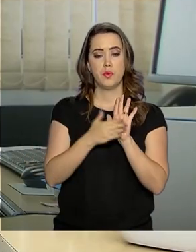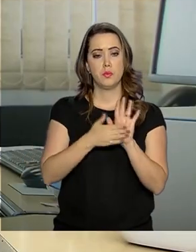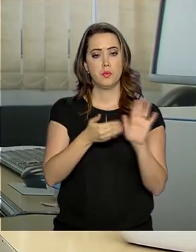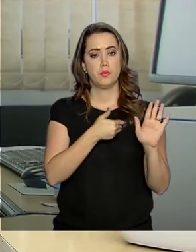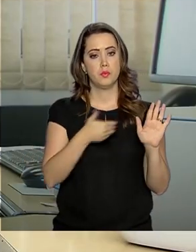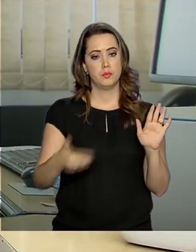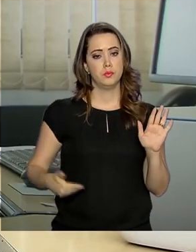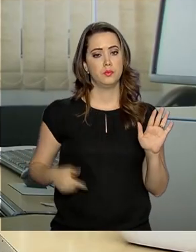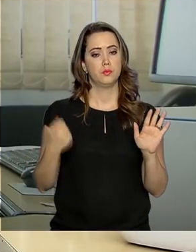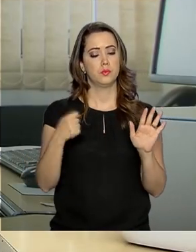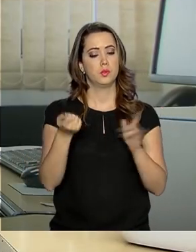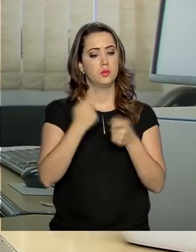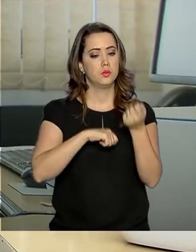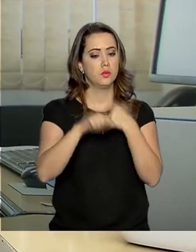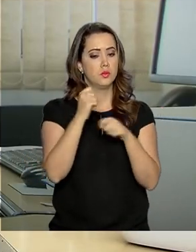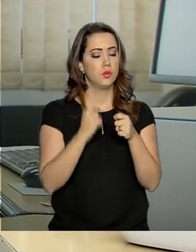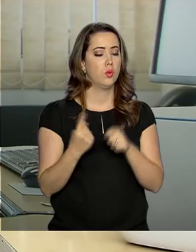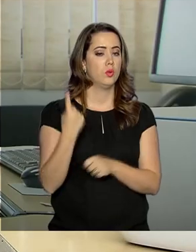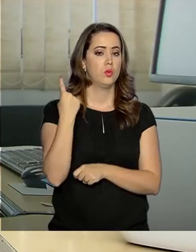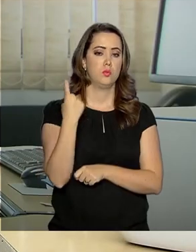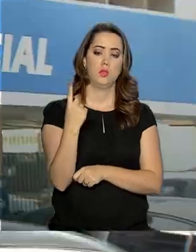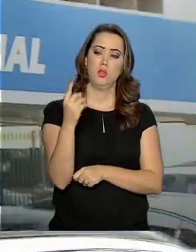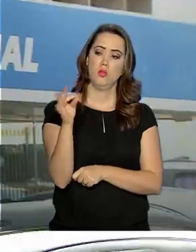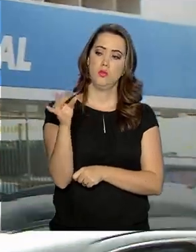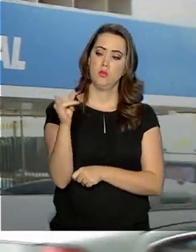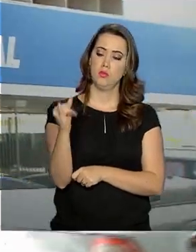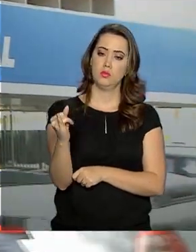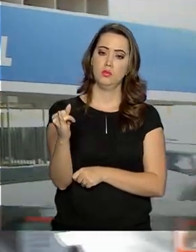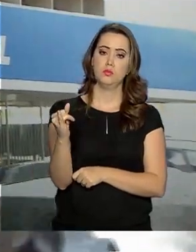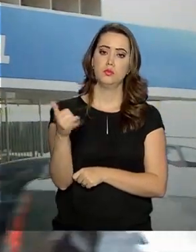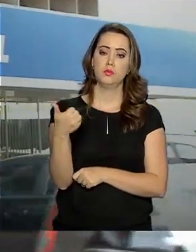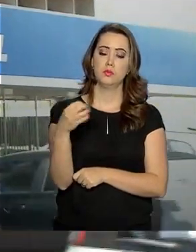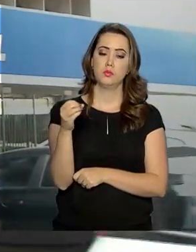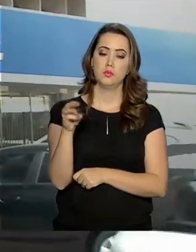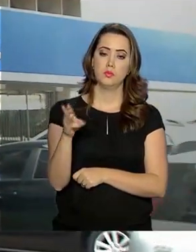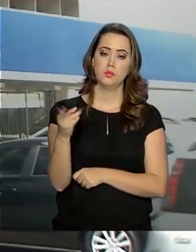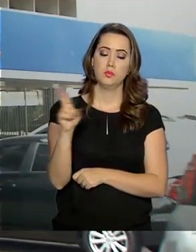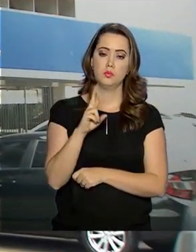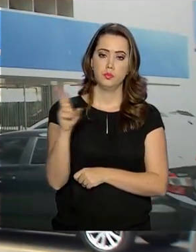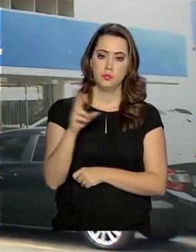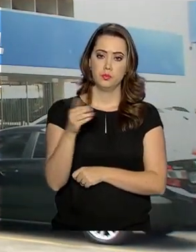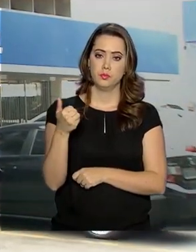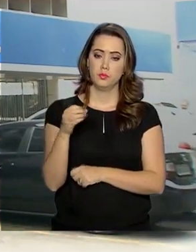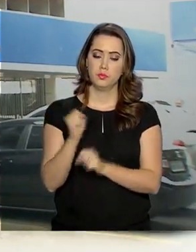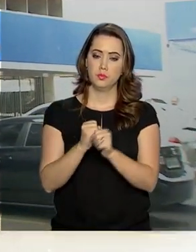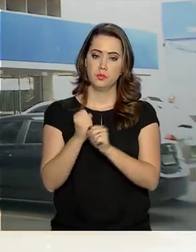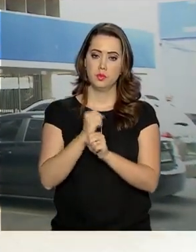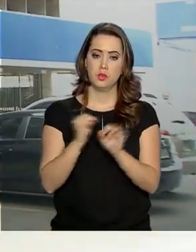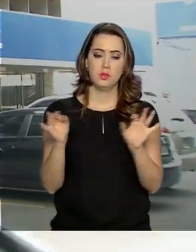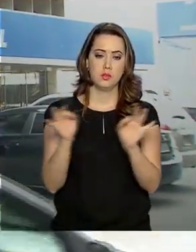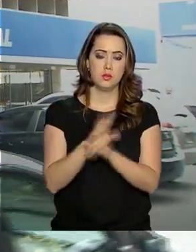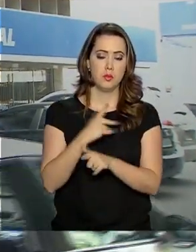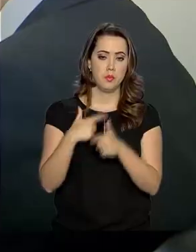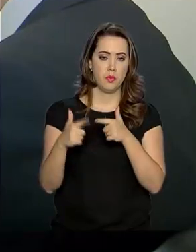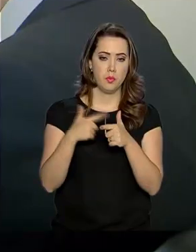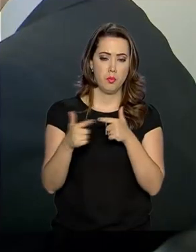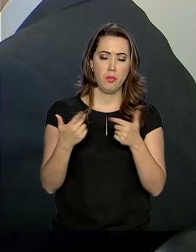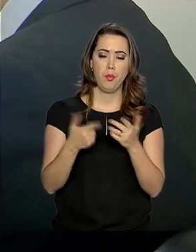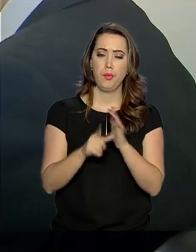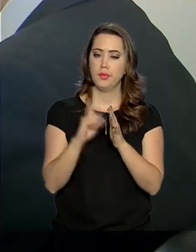governo deve economizar 1 trilhão e 100 bilhões de reais em 10 anos E acaba com distorções do sistema